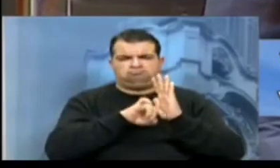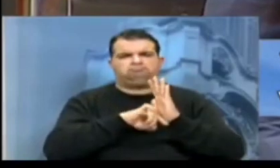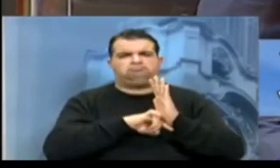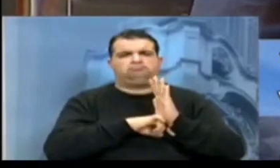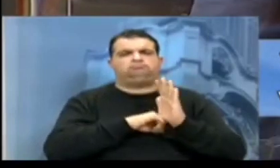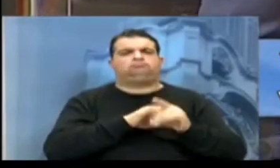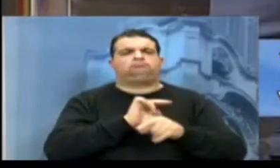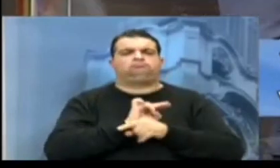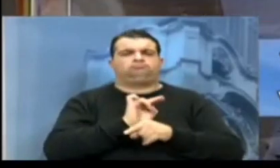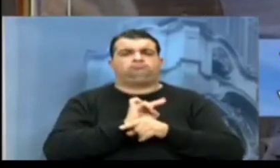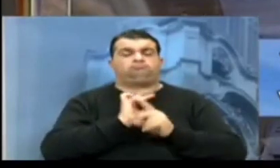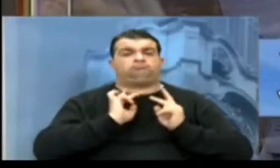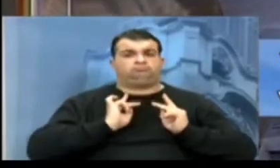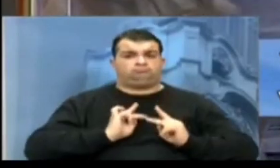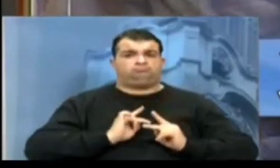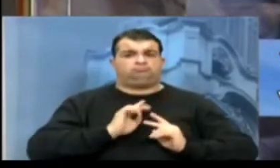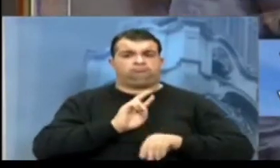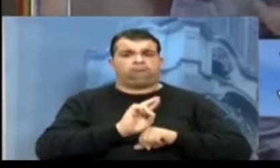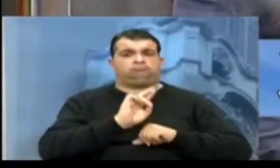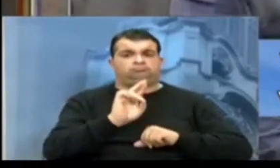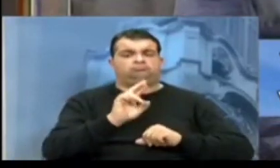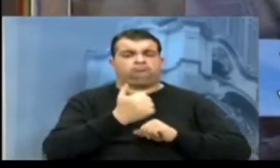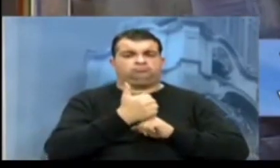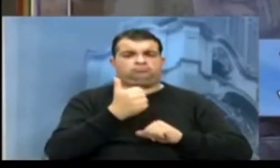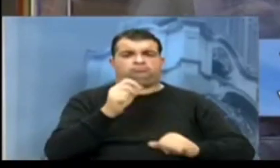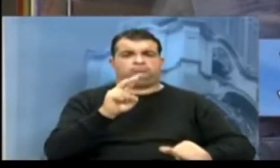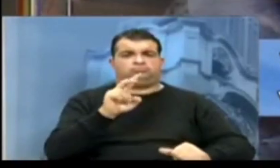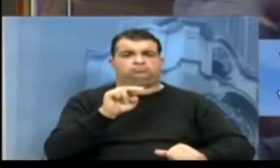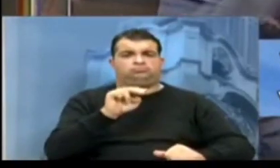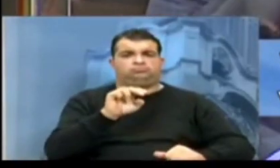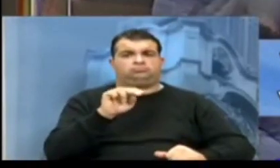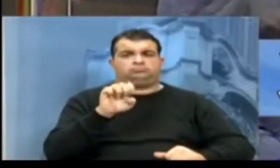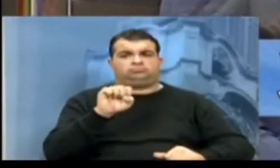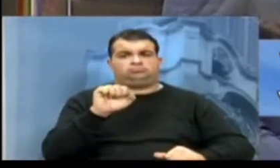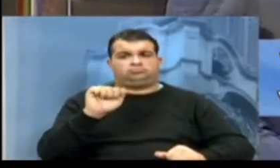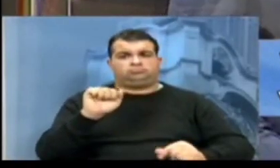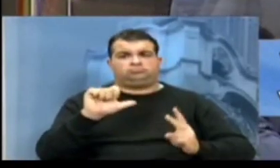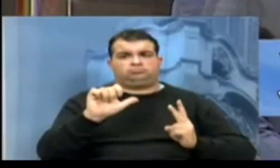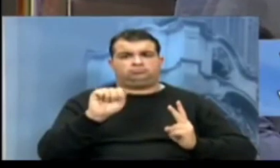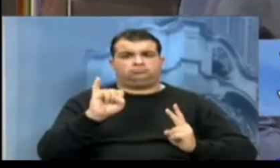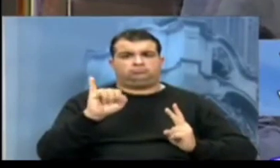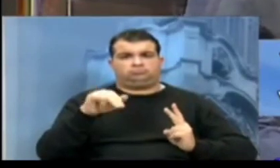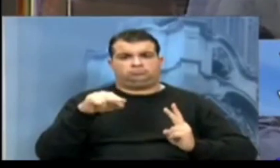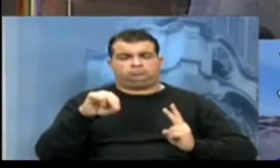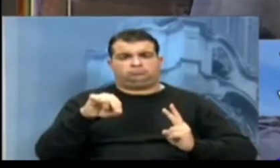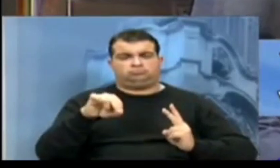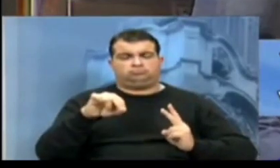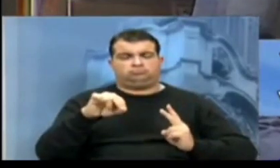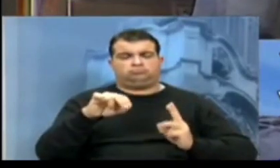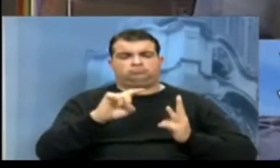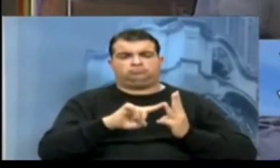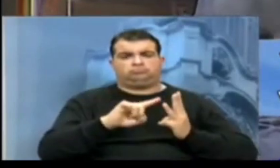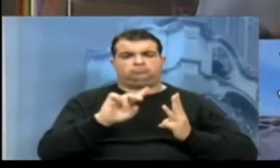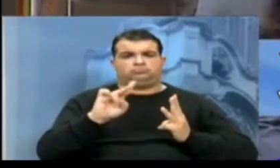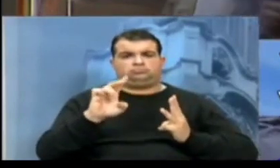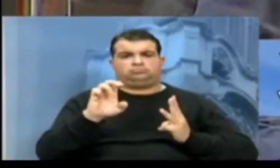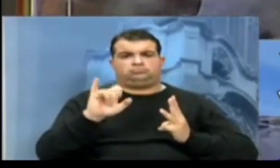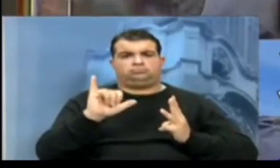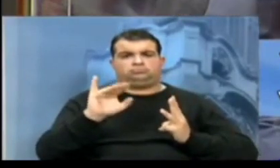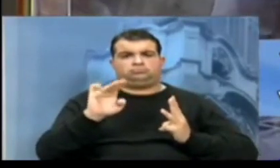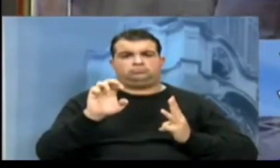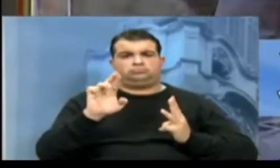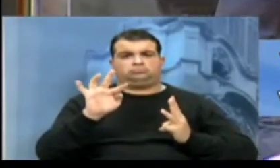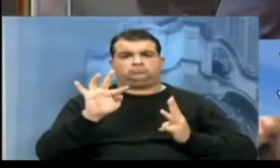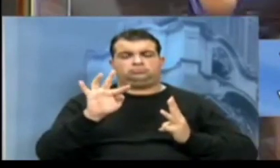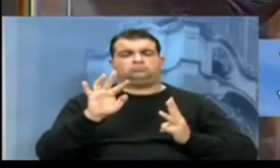que está representado aqui na diretora Vanessa, diretor Cassiano, diretor Ebert, e saudando